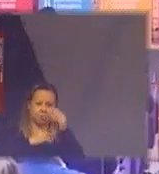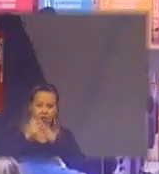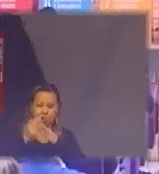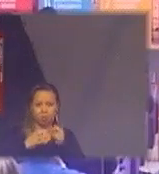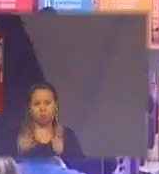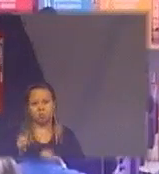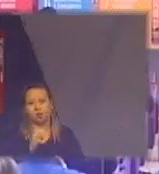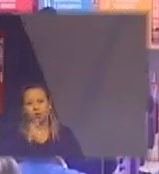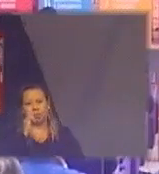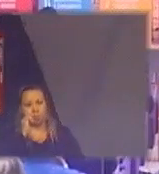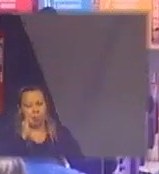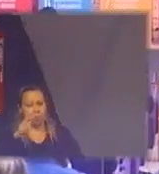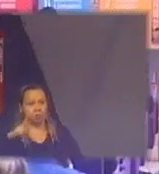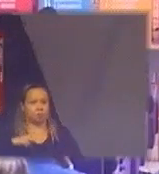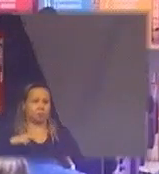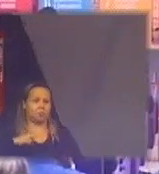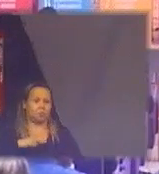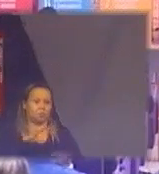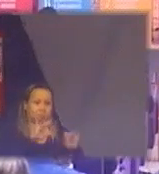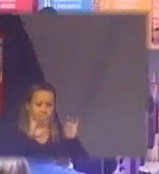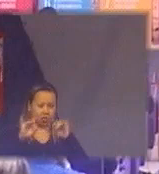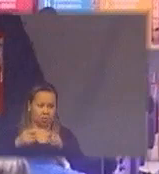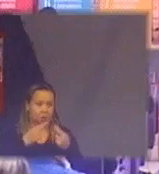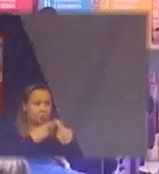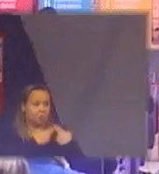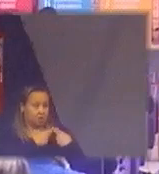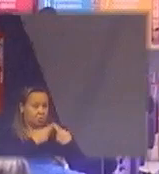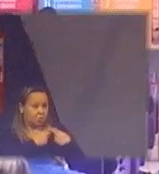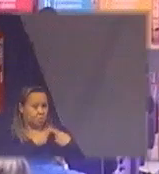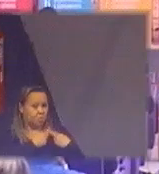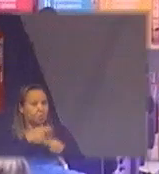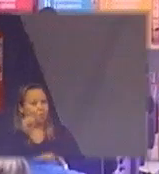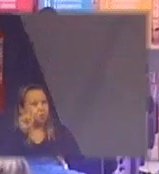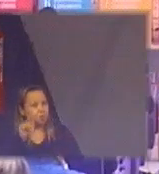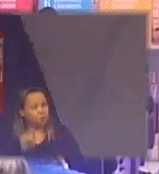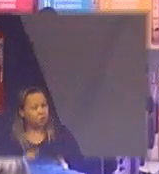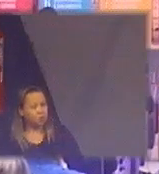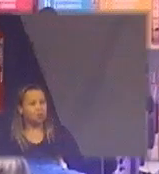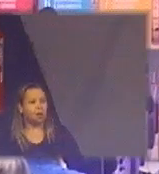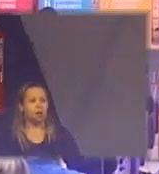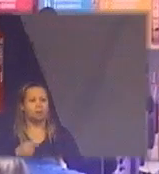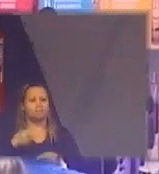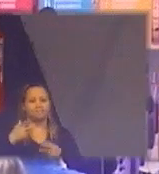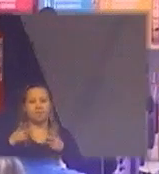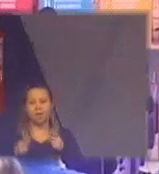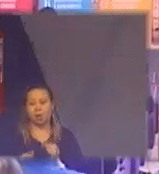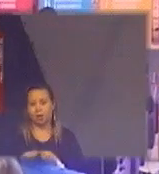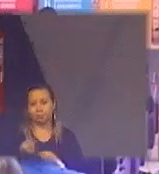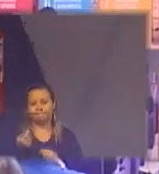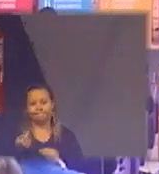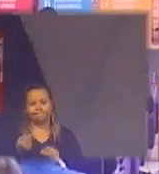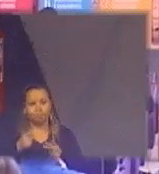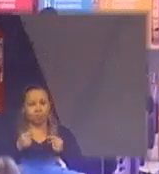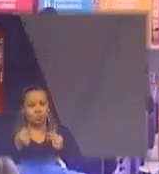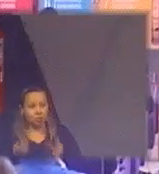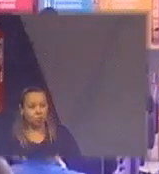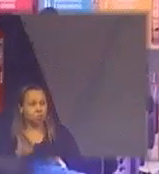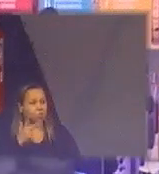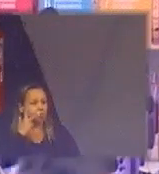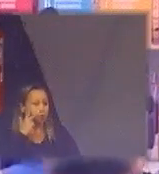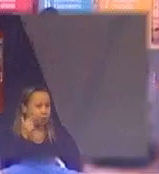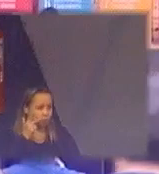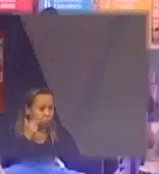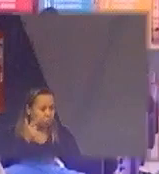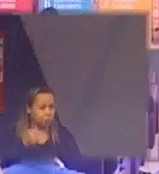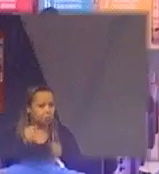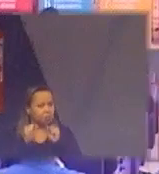que da iniciativa privada que tem a responsabilidade de fazer a gestão dos recursos materiais das instituições de vocês vocês podem contribuir